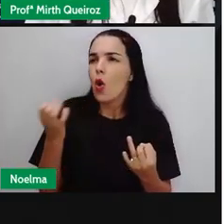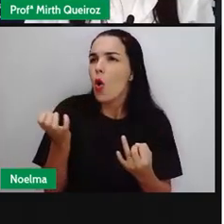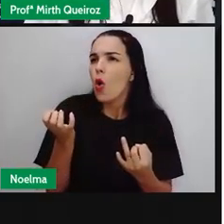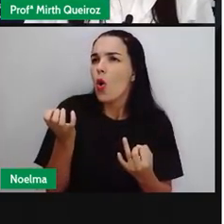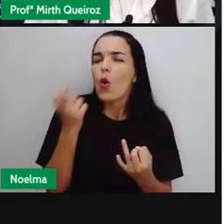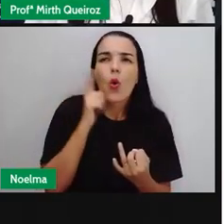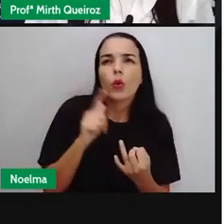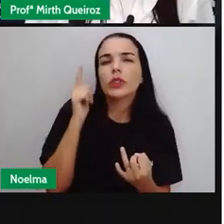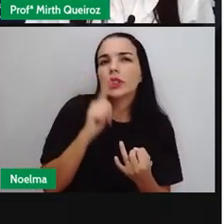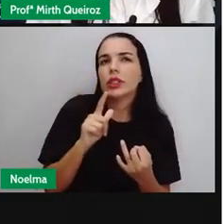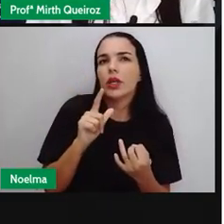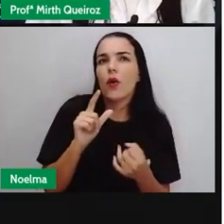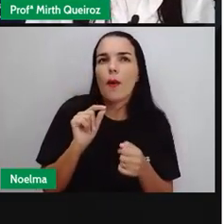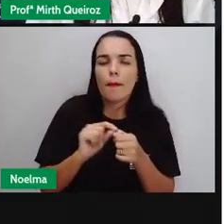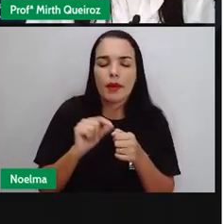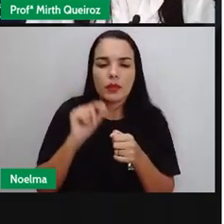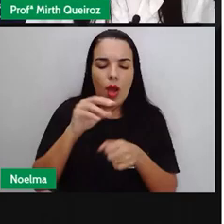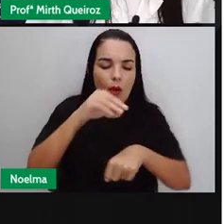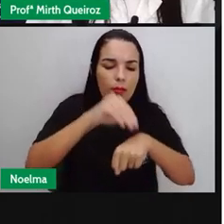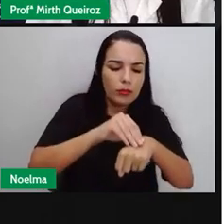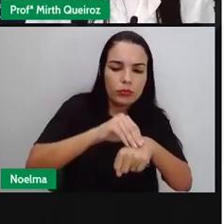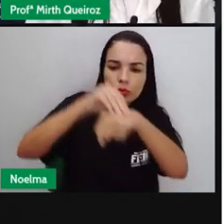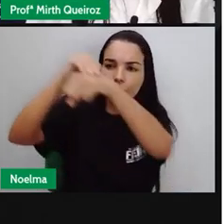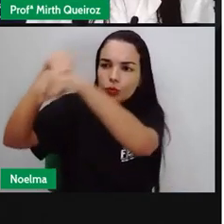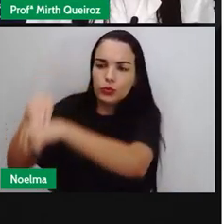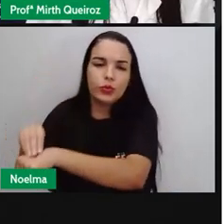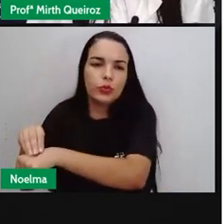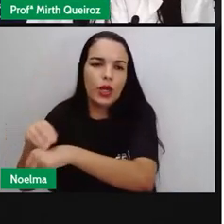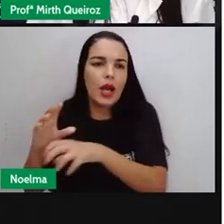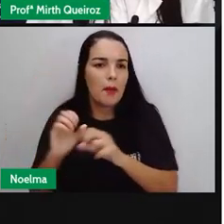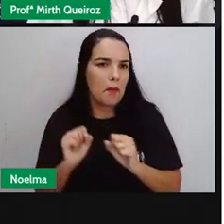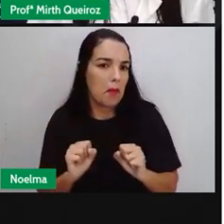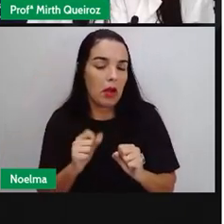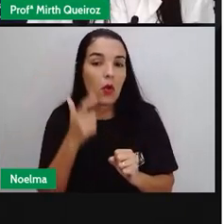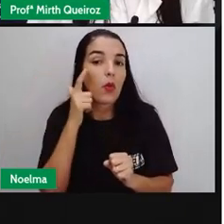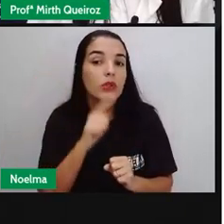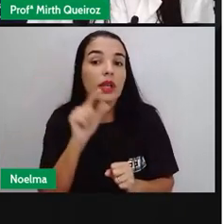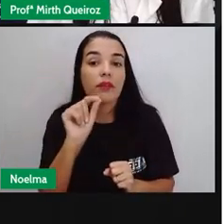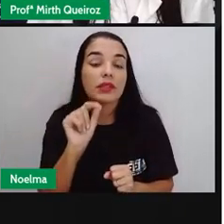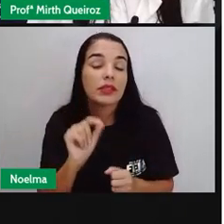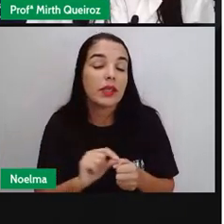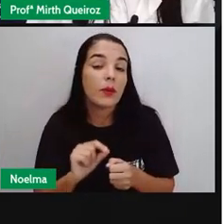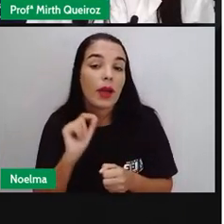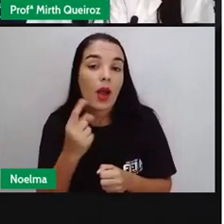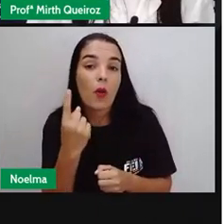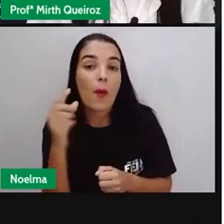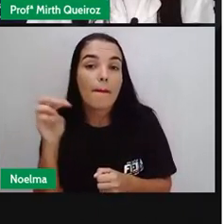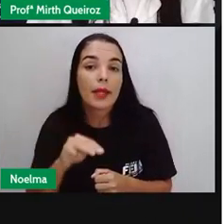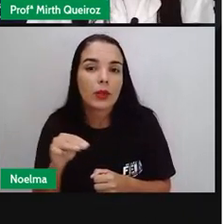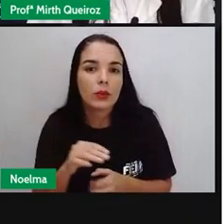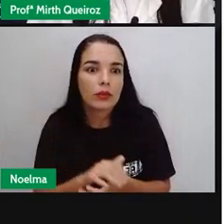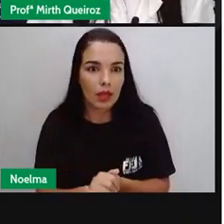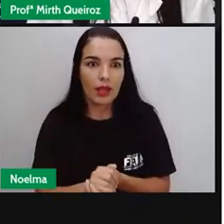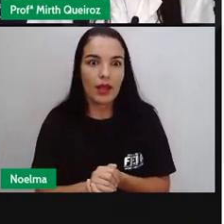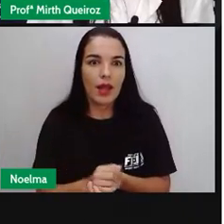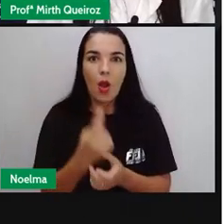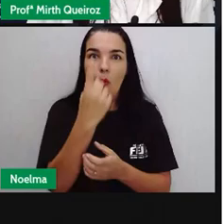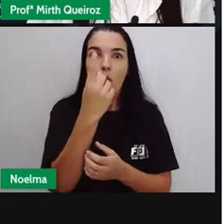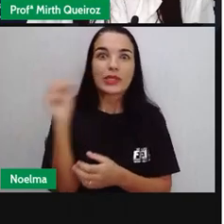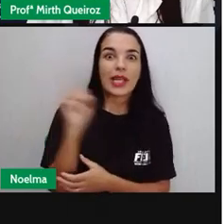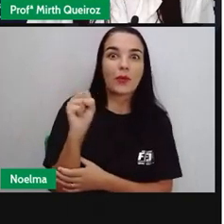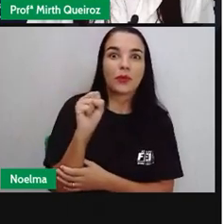objeto De um lugar A outro O que que vocês Conseguem fazer Em um minuto? E em um segundo